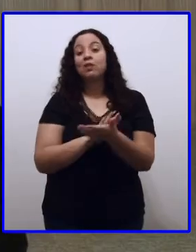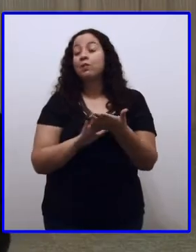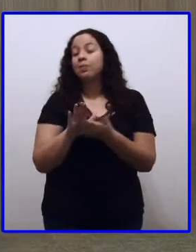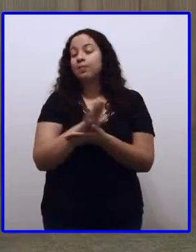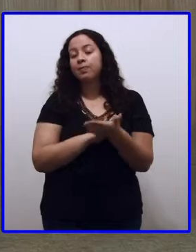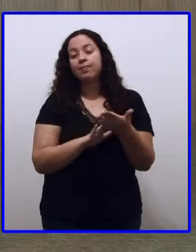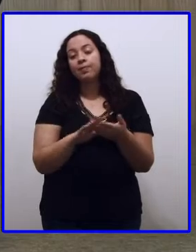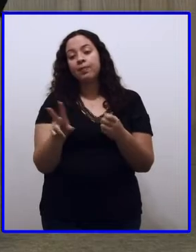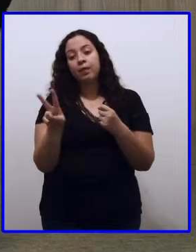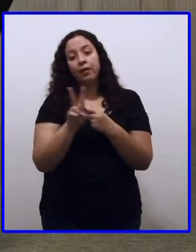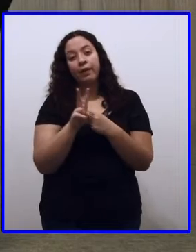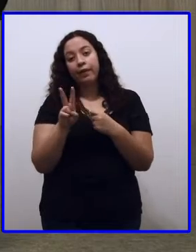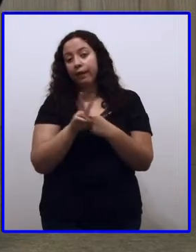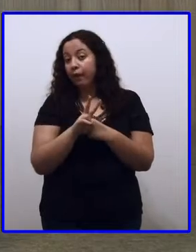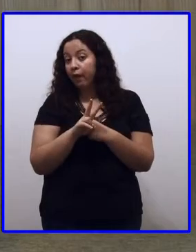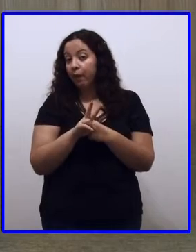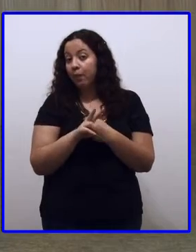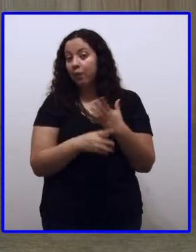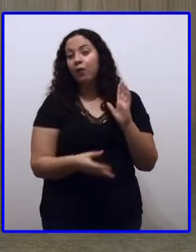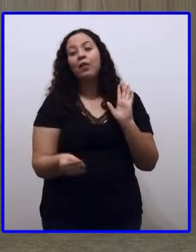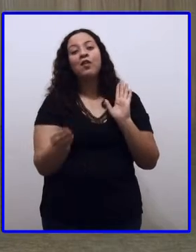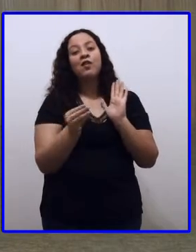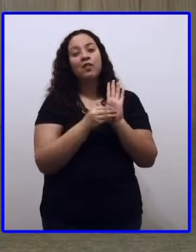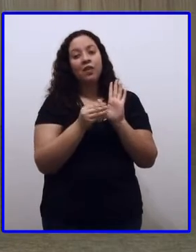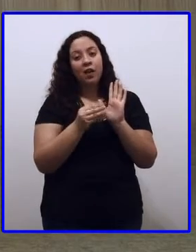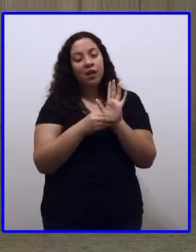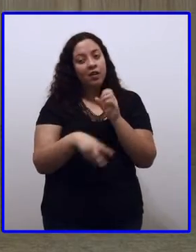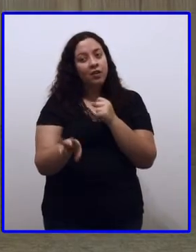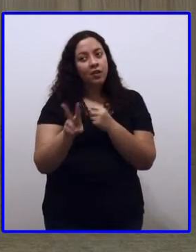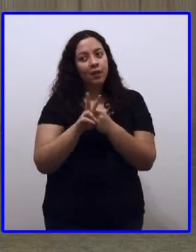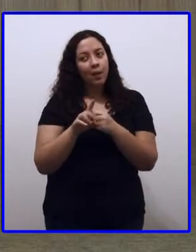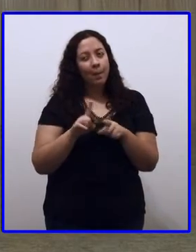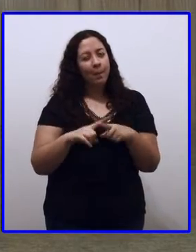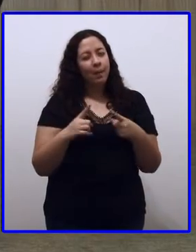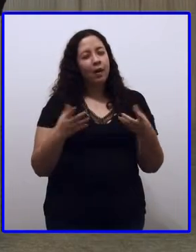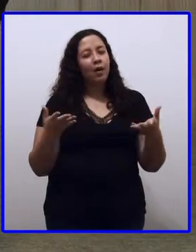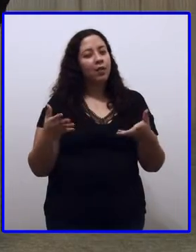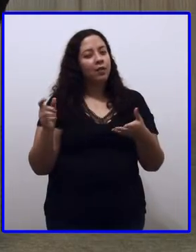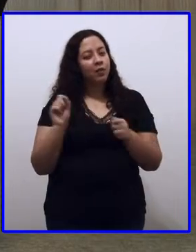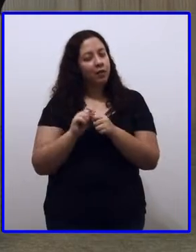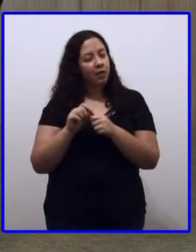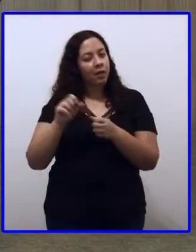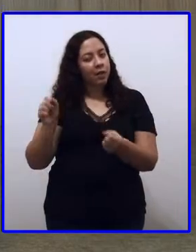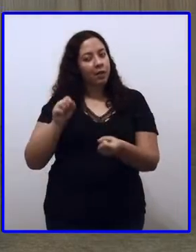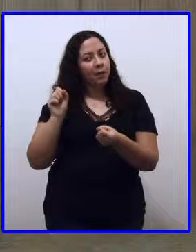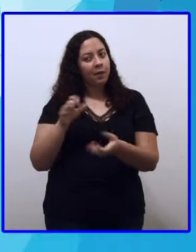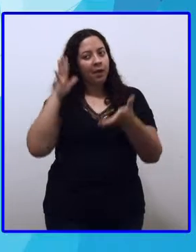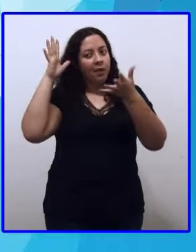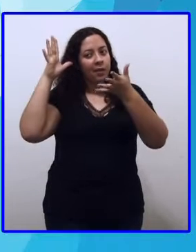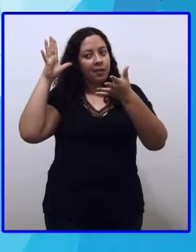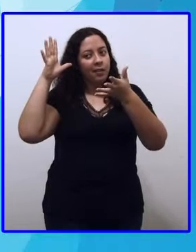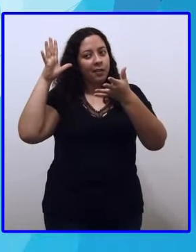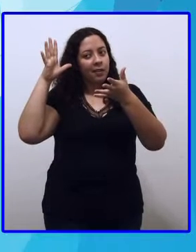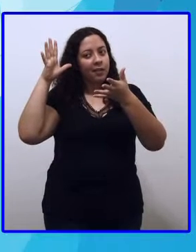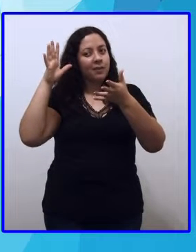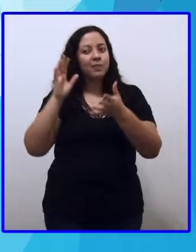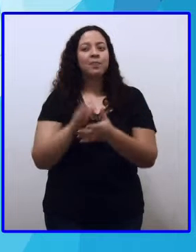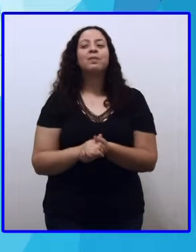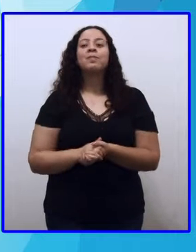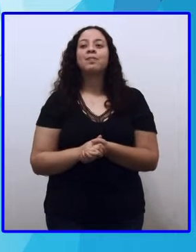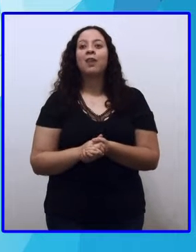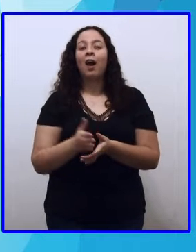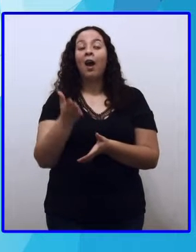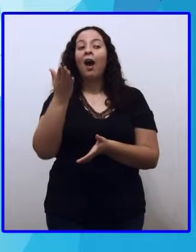Era isso. Está faltando verbo. Mas eu vou fazer uma mágica. E aí vai aparecer. Quer ver só? Hum,